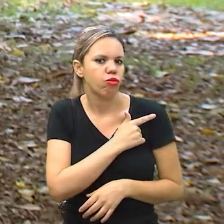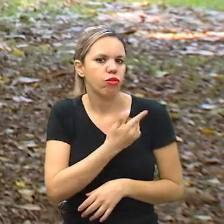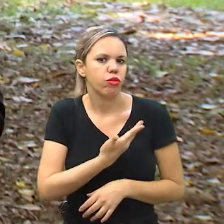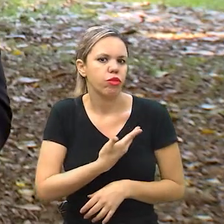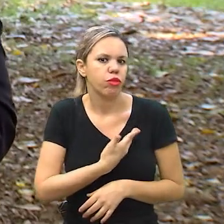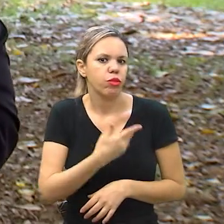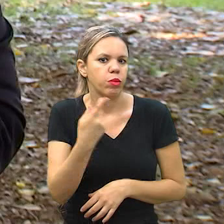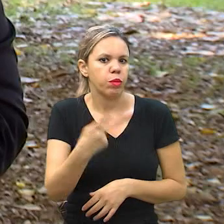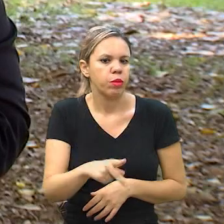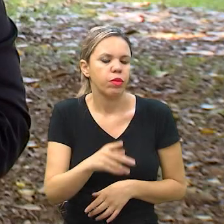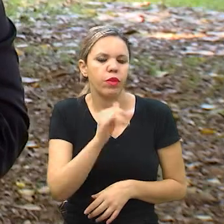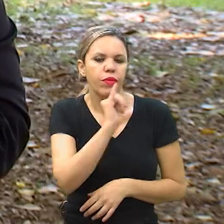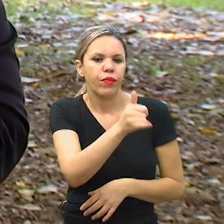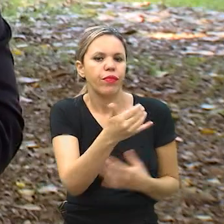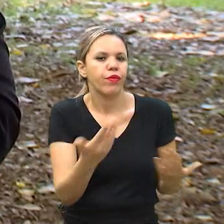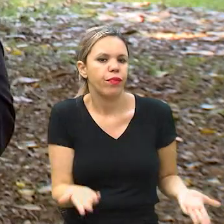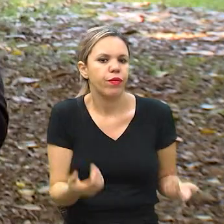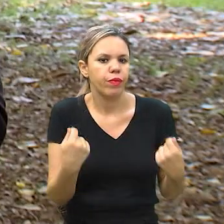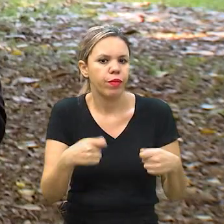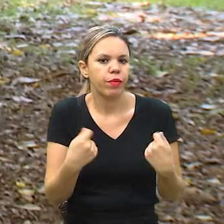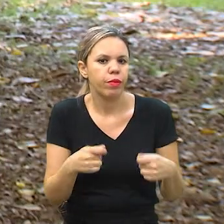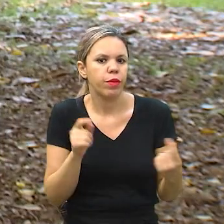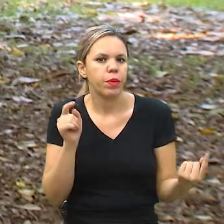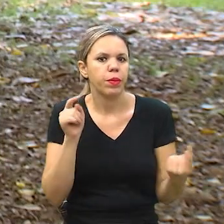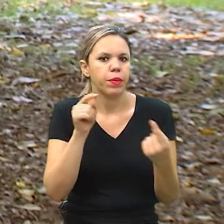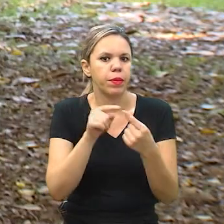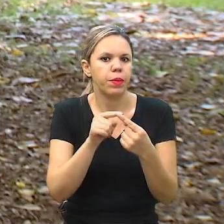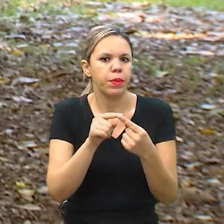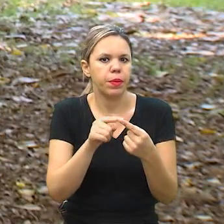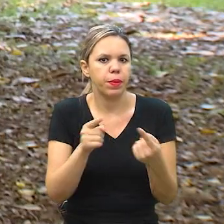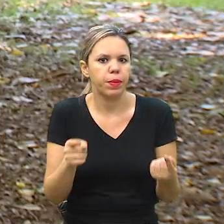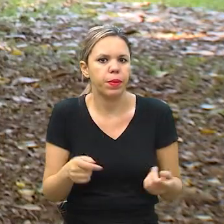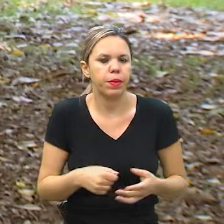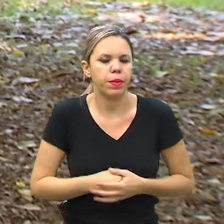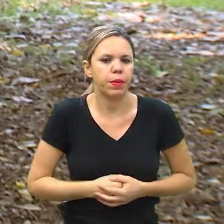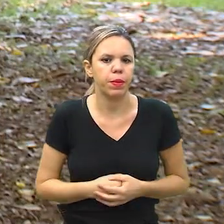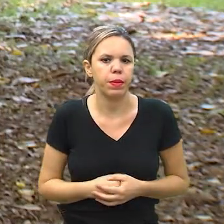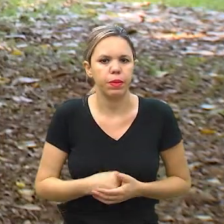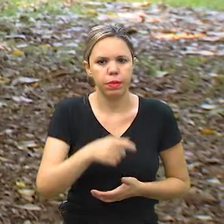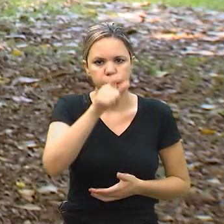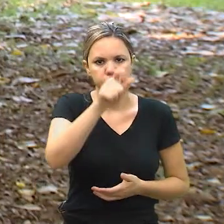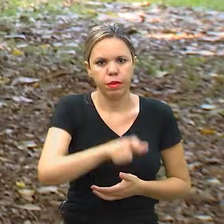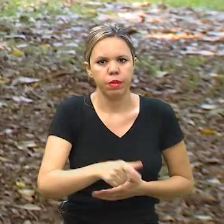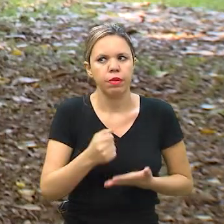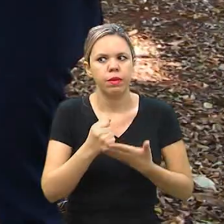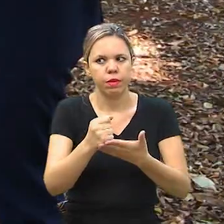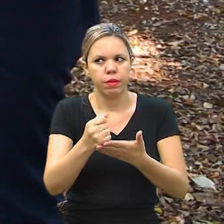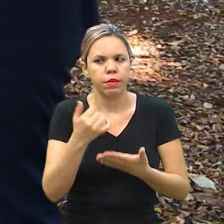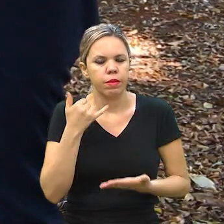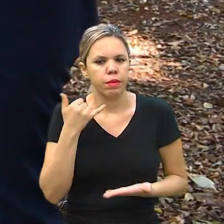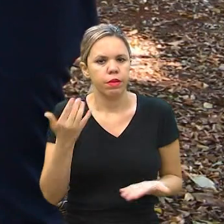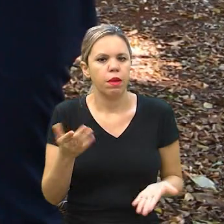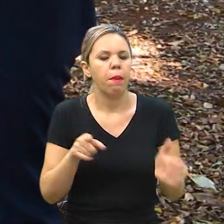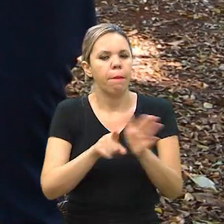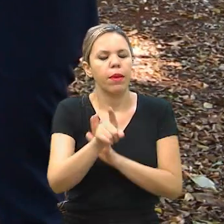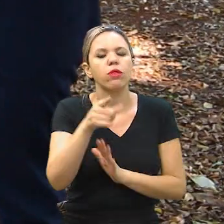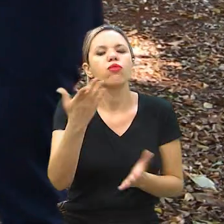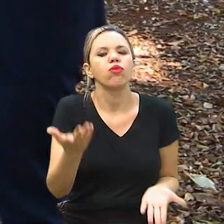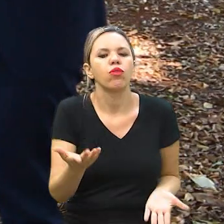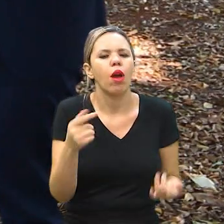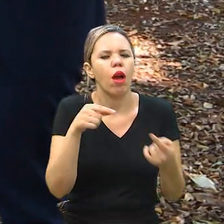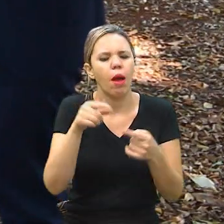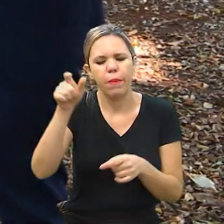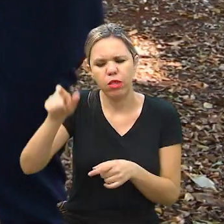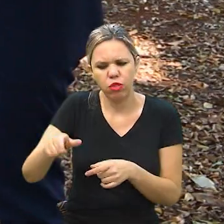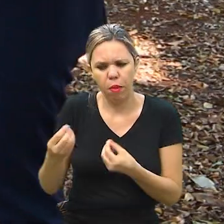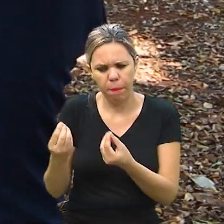amigo seu, e fala assim, rapaz, eu estou precisando bater uma meta aqui. Você não quer me ajudar? E a pessoa vai lá e fecha por telefone. E eu te pergunto, Rubens, faz sentido